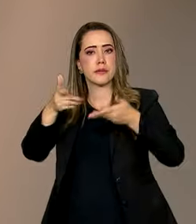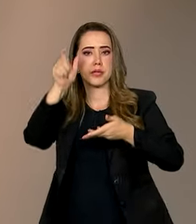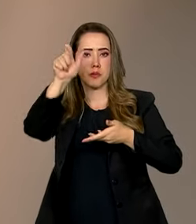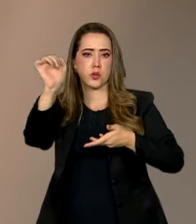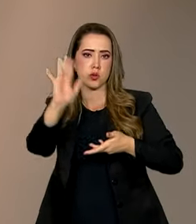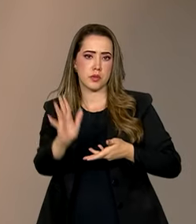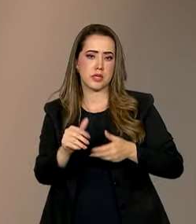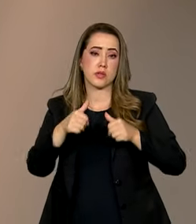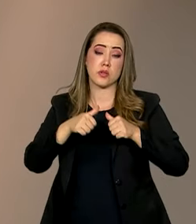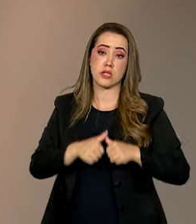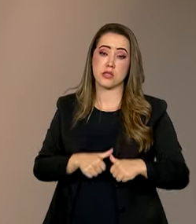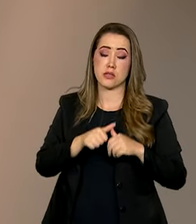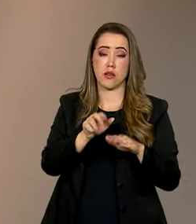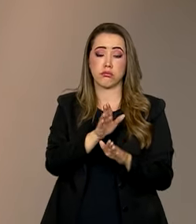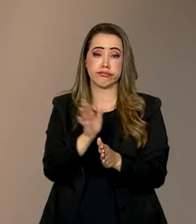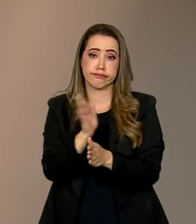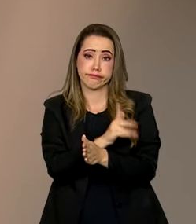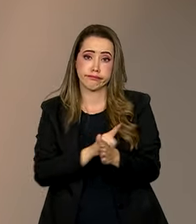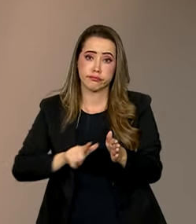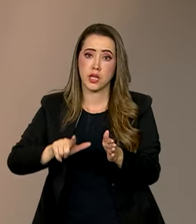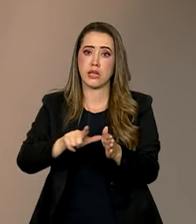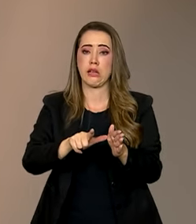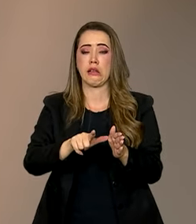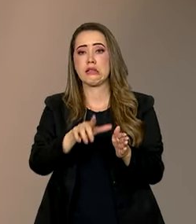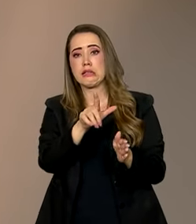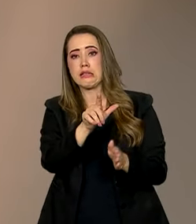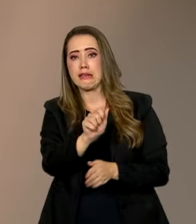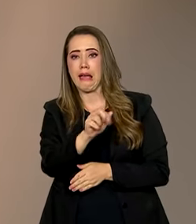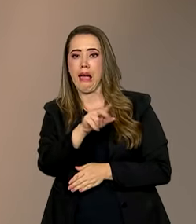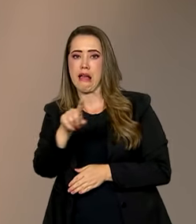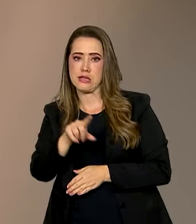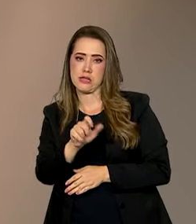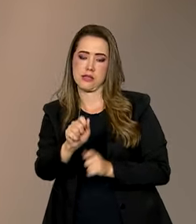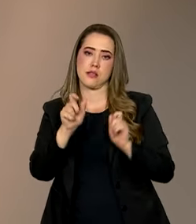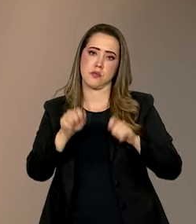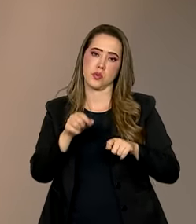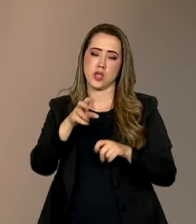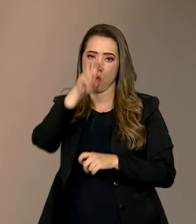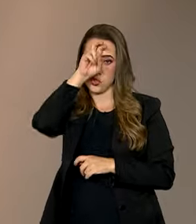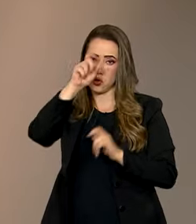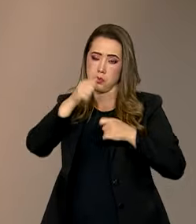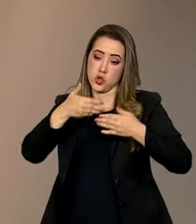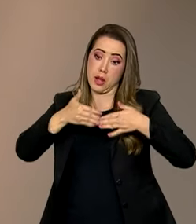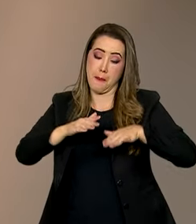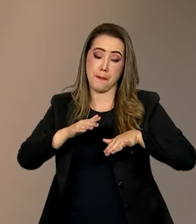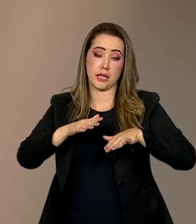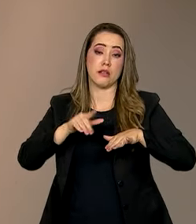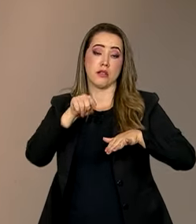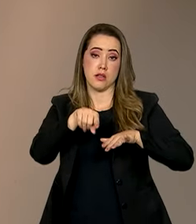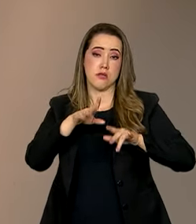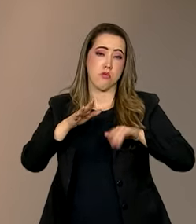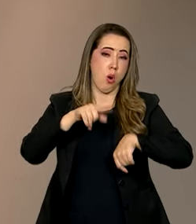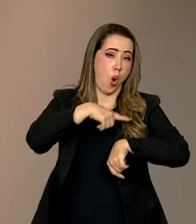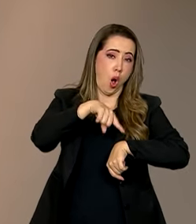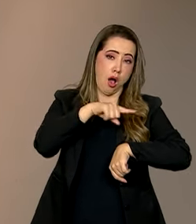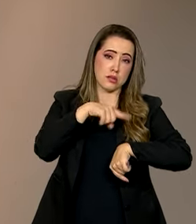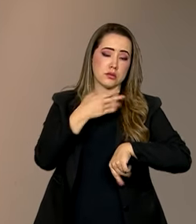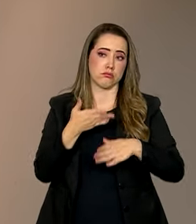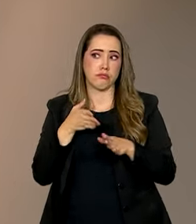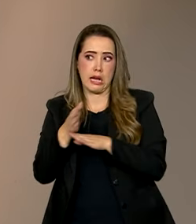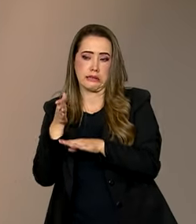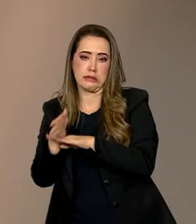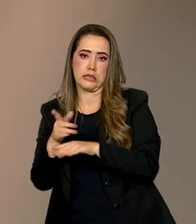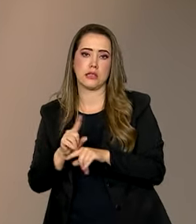brasileiros que estão em Gaza, já que existe a possibilidade do país abrir as fronteiras por algumas horas. O ministro falou